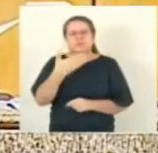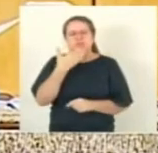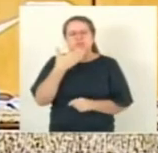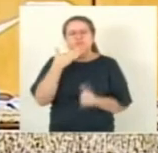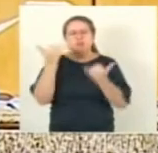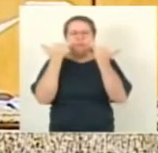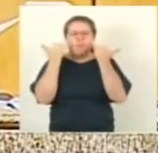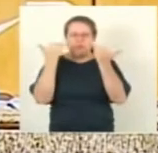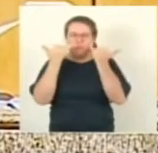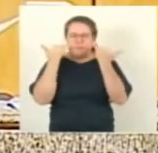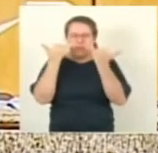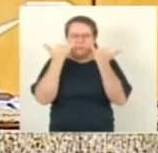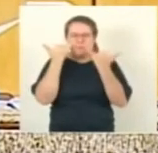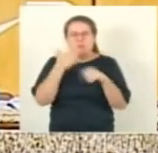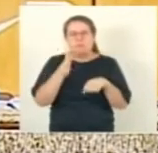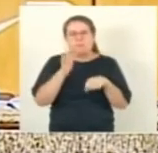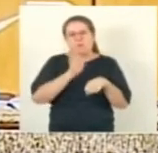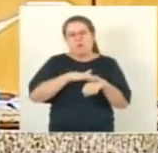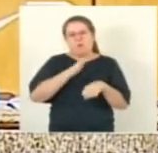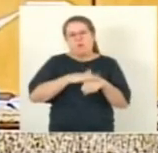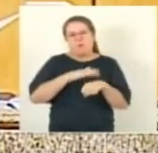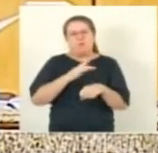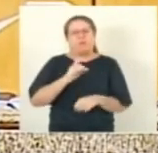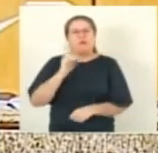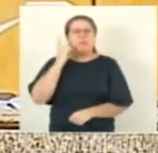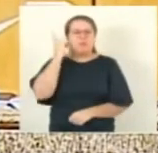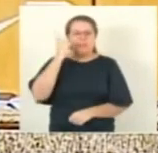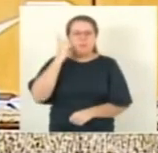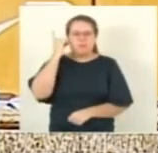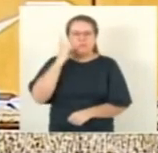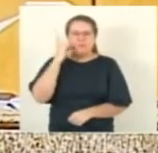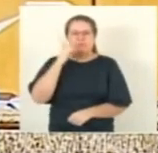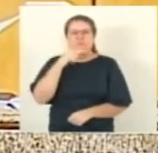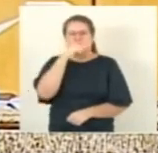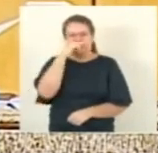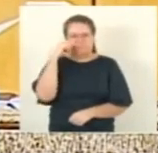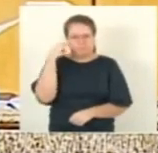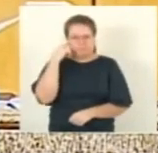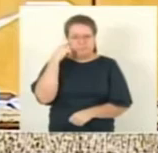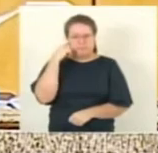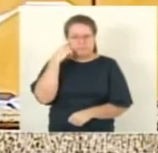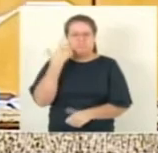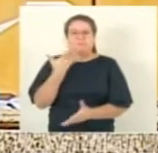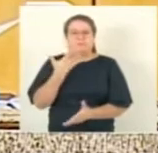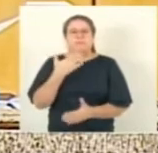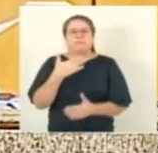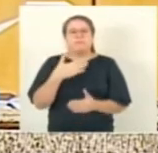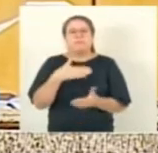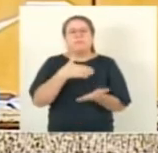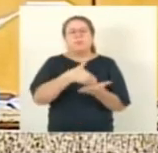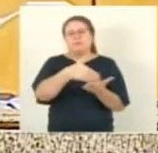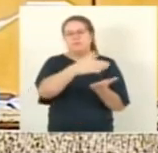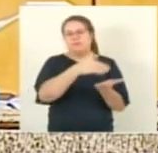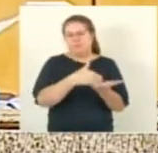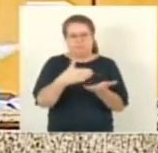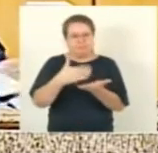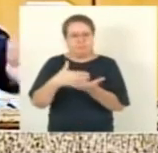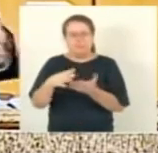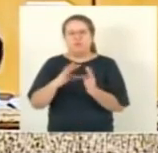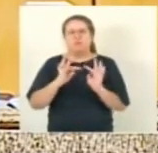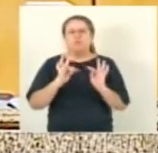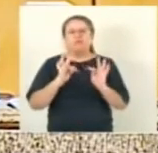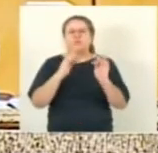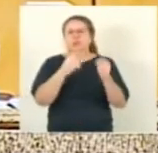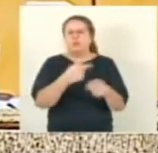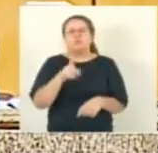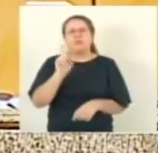de autoria do senhor deputado Capitão Assunção. O despacho para todos esses itens é